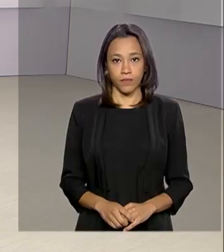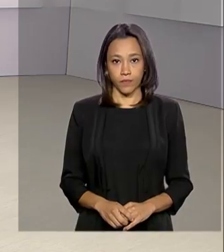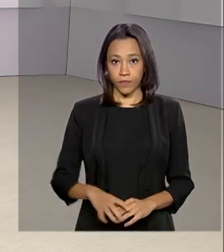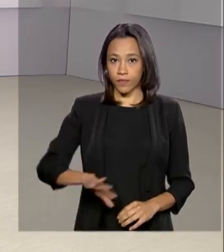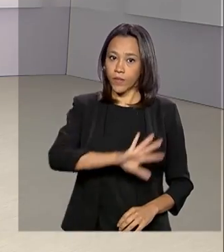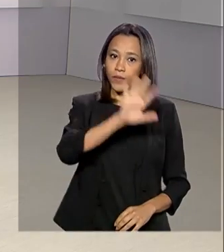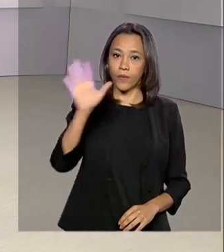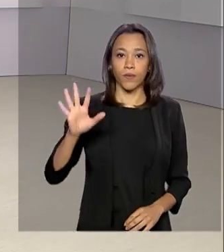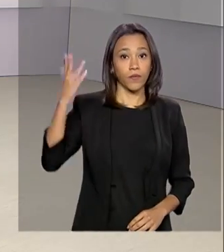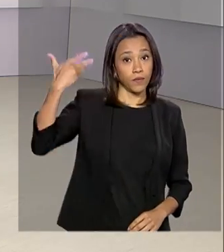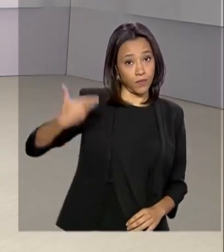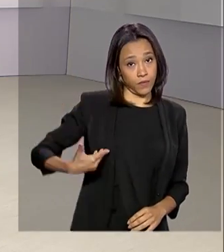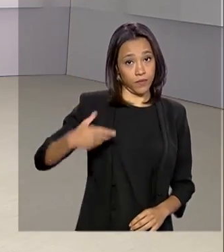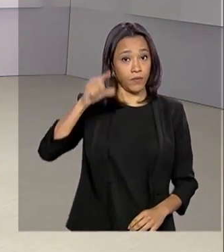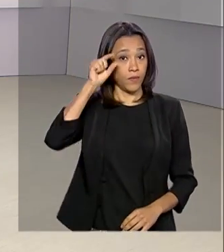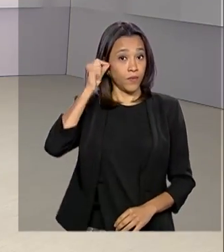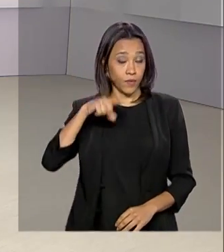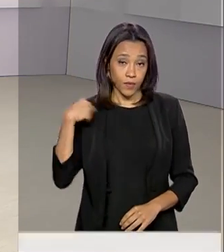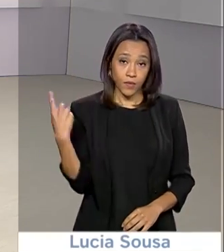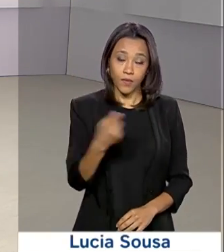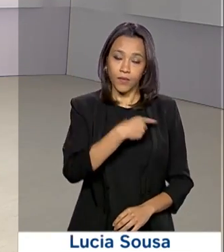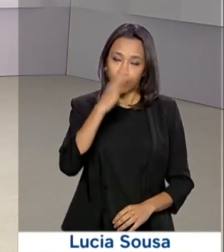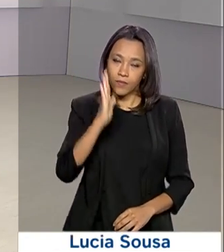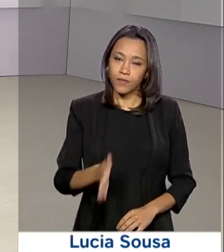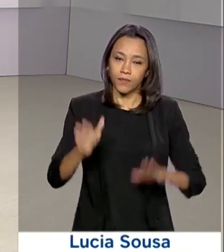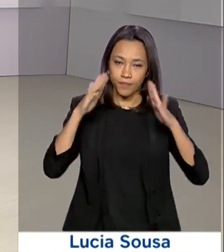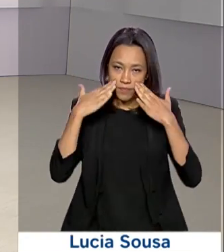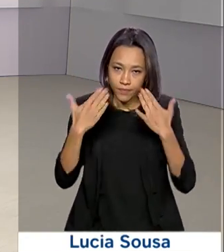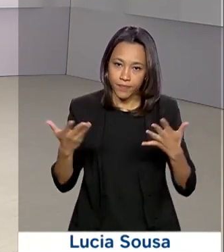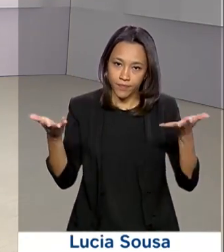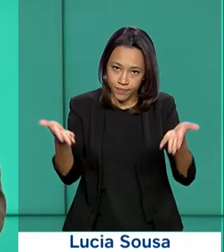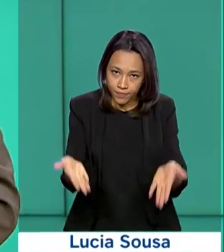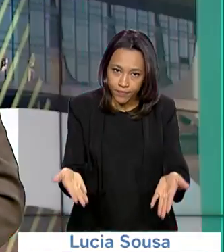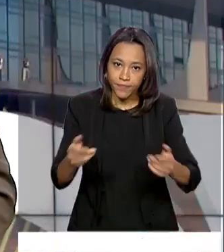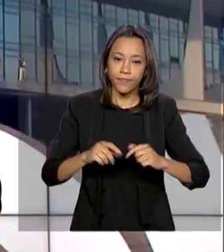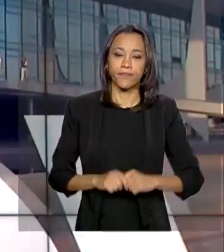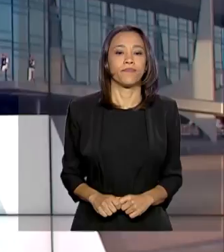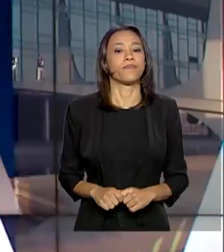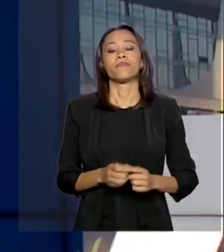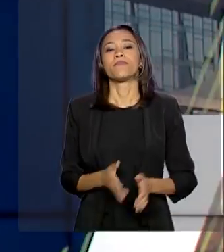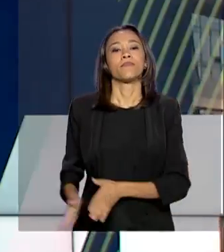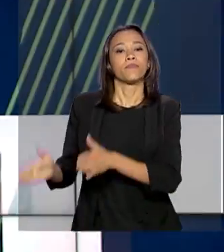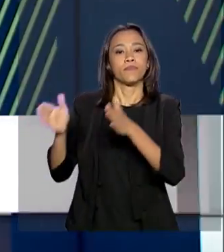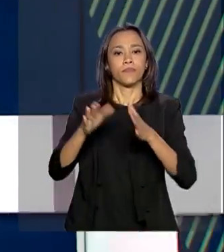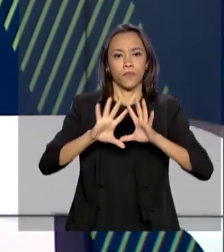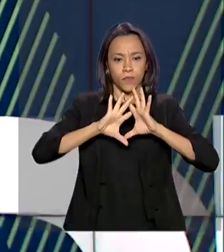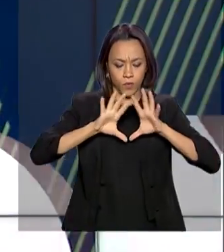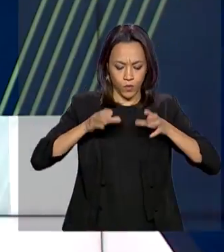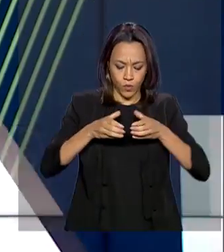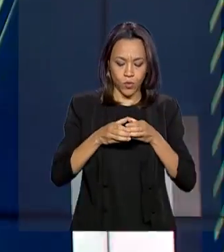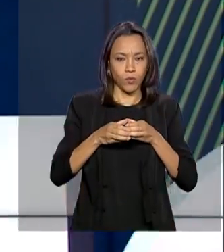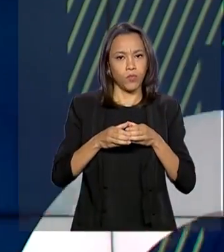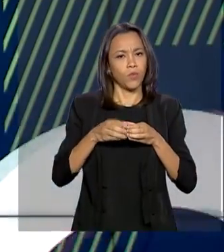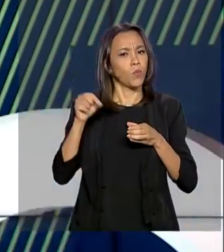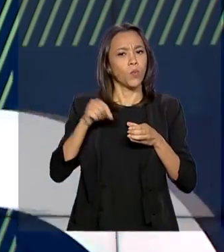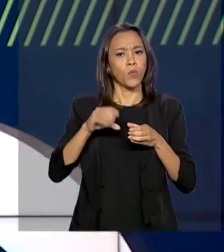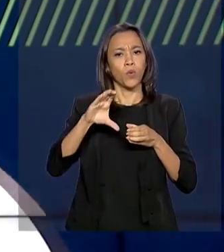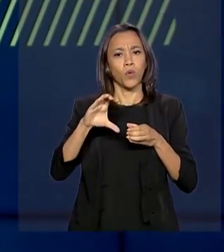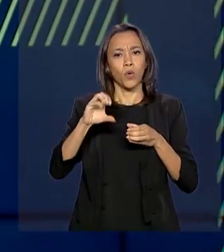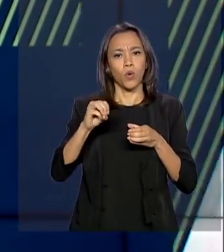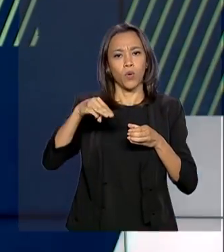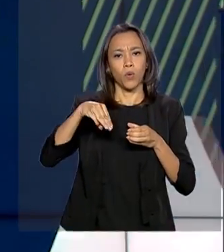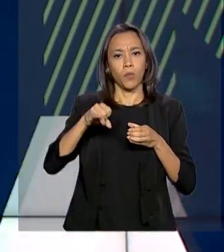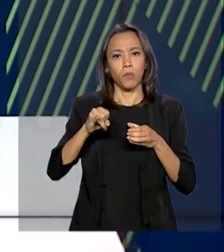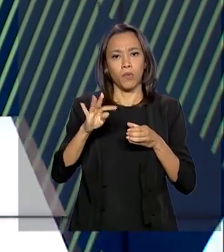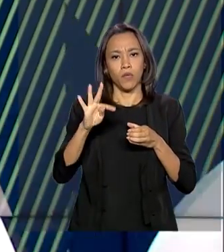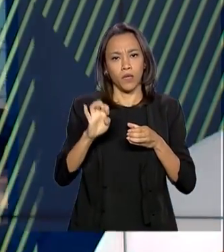Olá, eu sou o Roberto Camargo e já estamos no ar com o Governo Agora. O Comitê de Crise, criado pelo Governo Federal